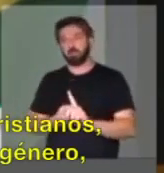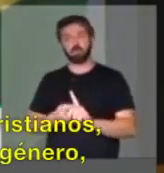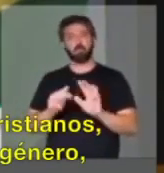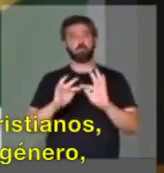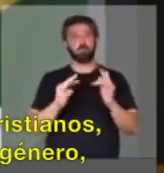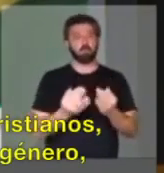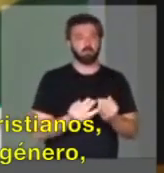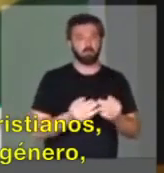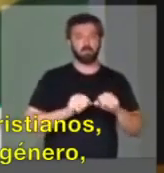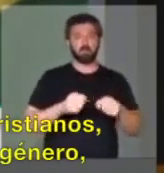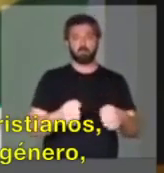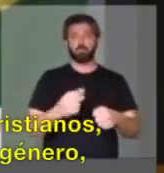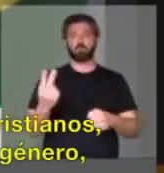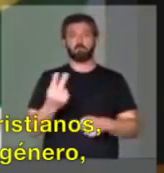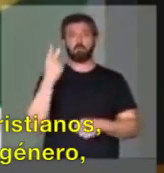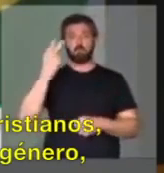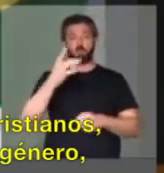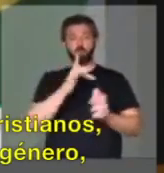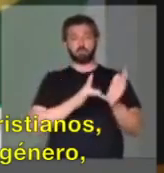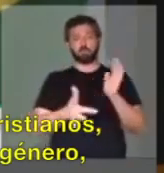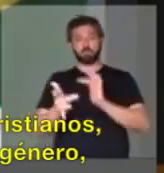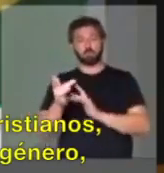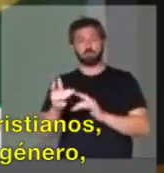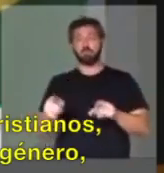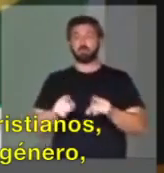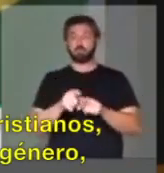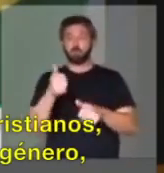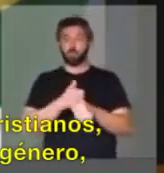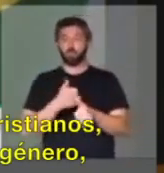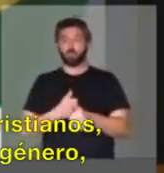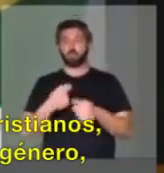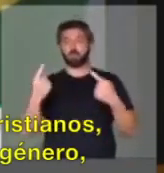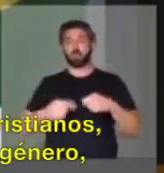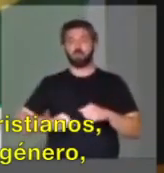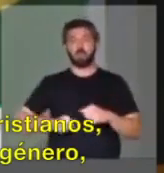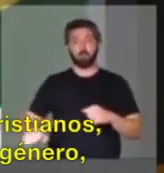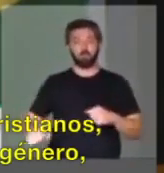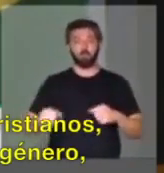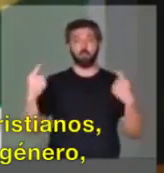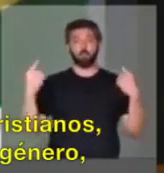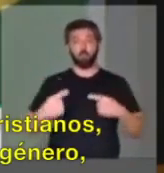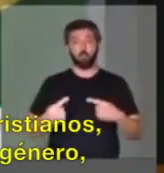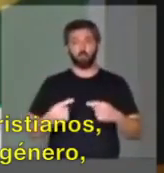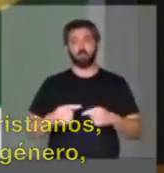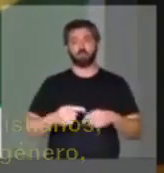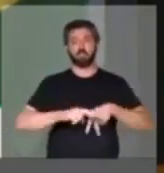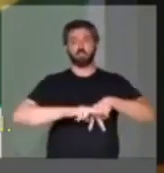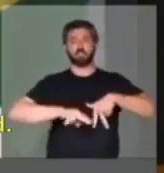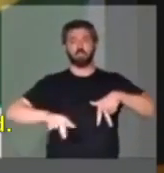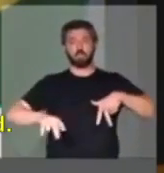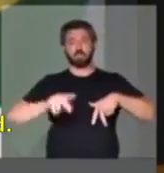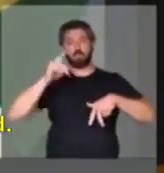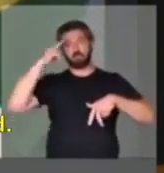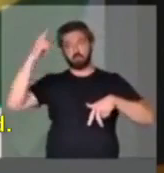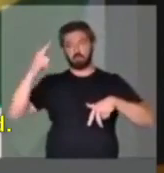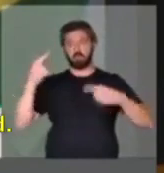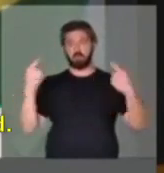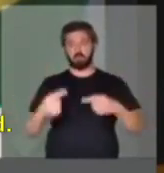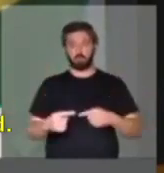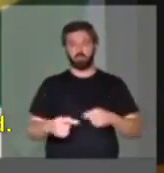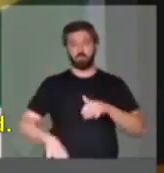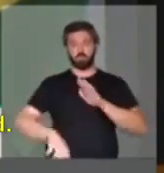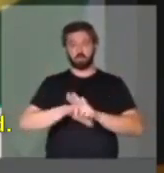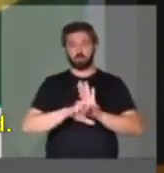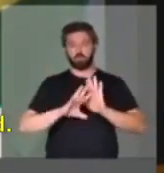da família, dos valores cristãos, em combate ao aborto, à ideologia de gênero, à corrupção e à